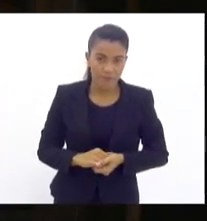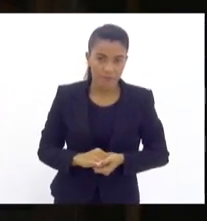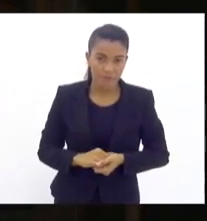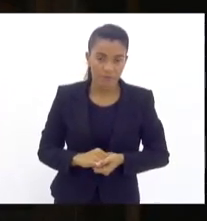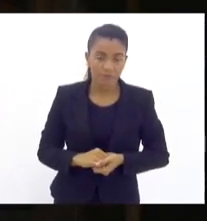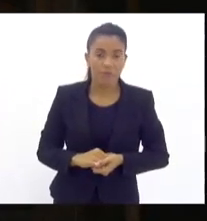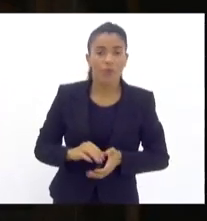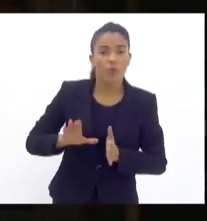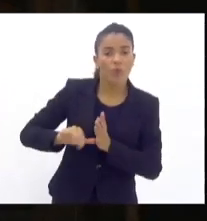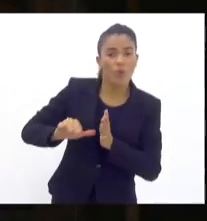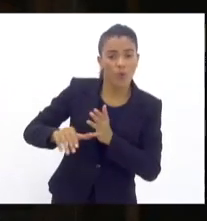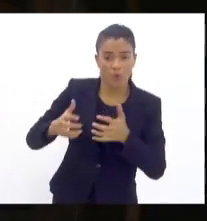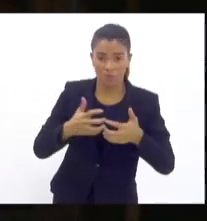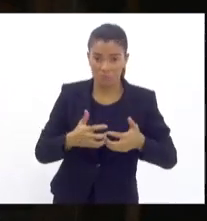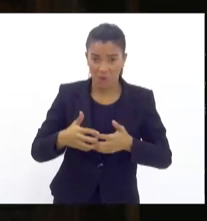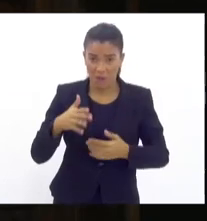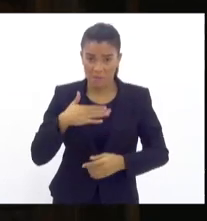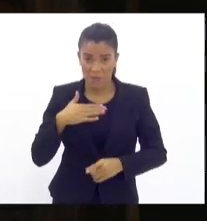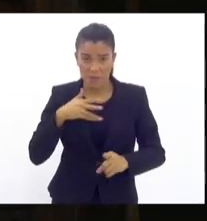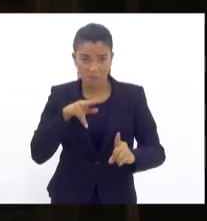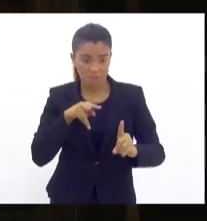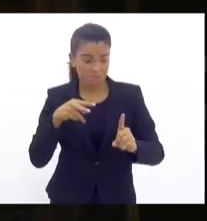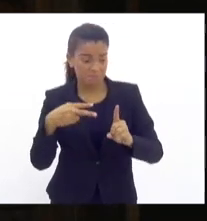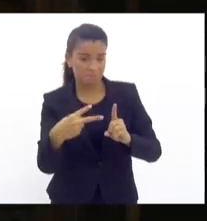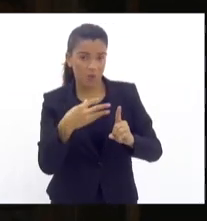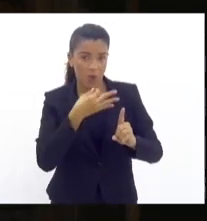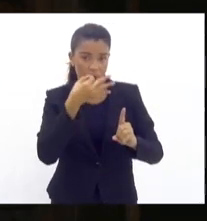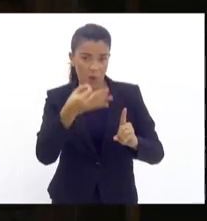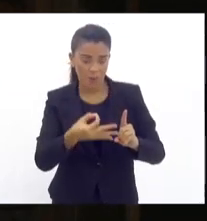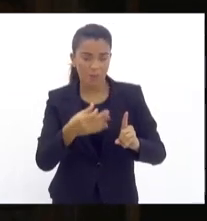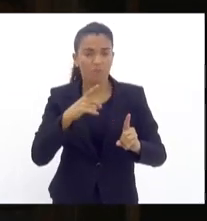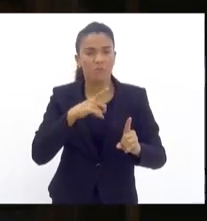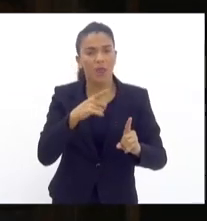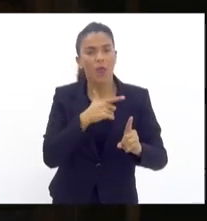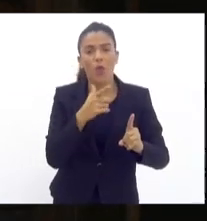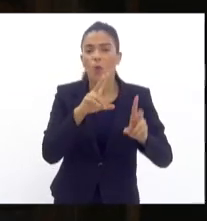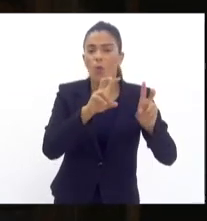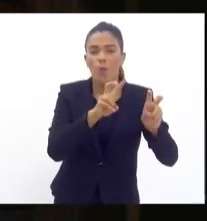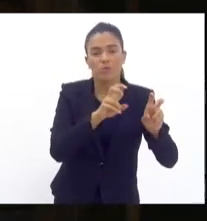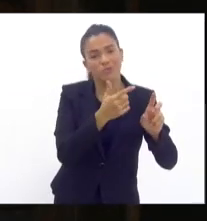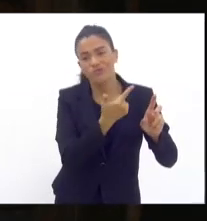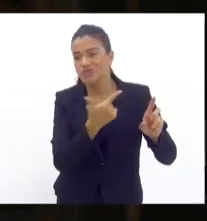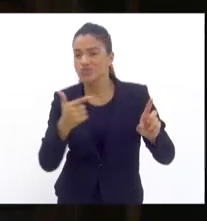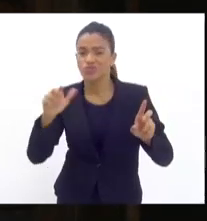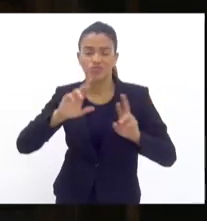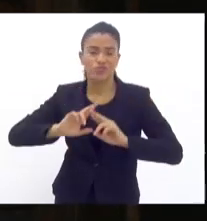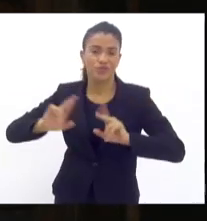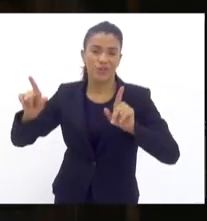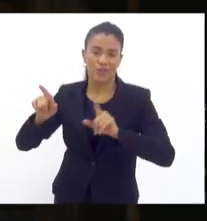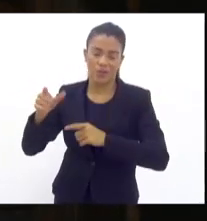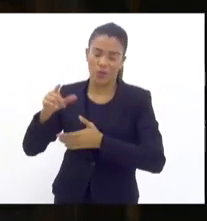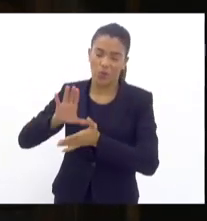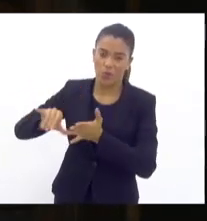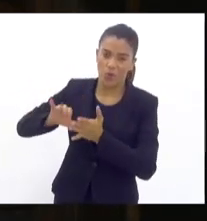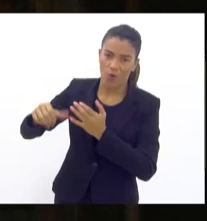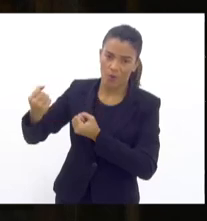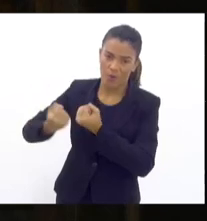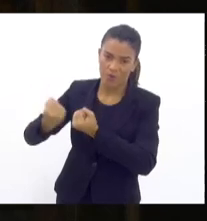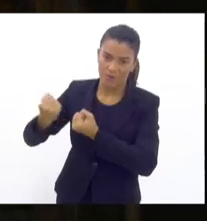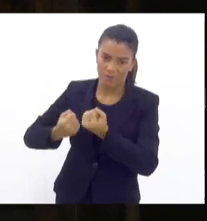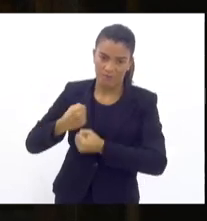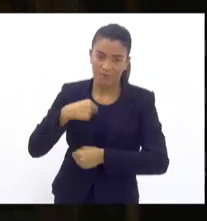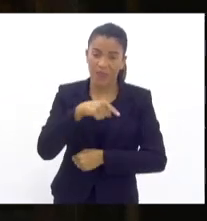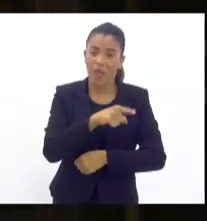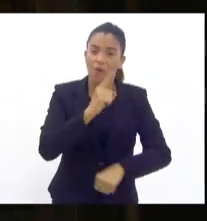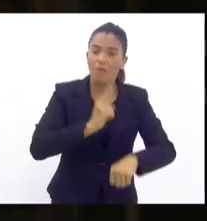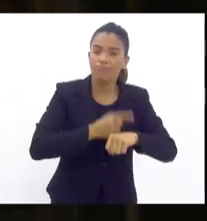O roubo de carga, a meu ver, ele tem um outro segmento completamente diferente do roubo de veículo. O roubo de carga, ele representa uma liquidez